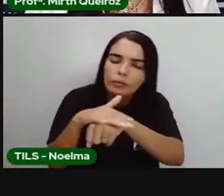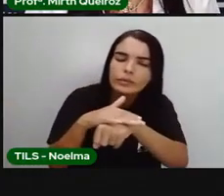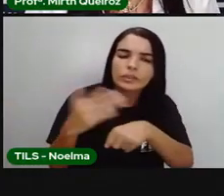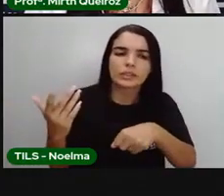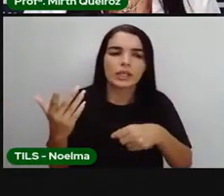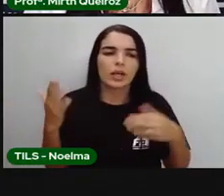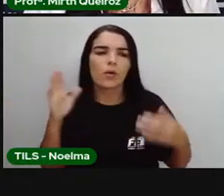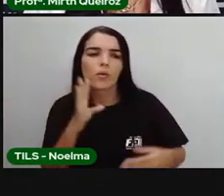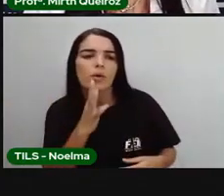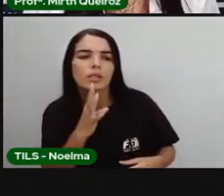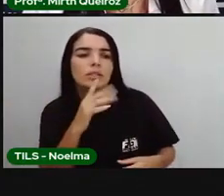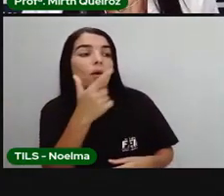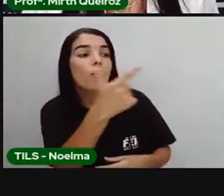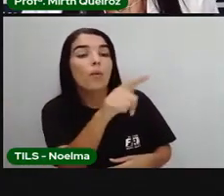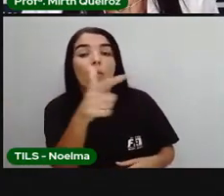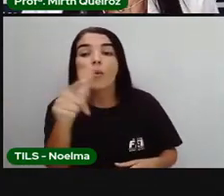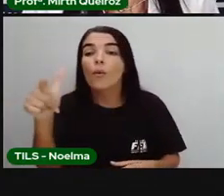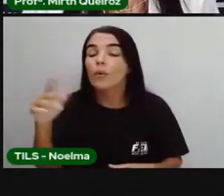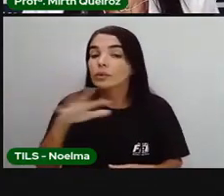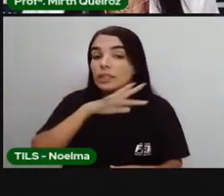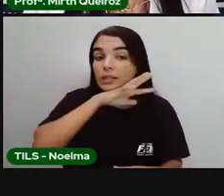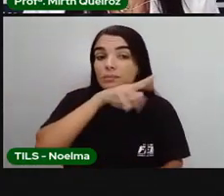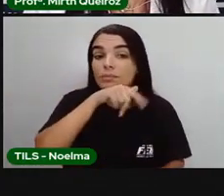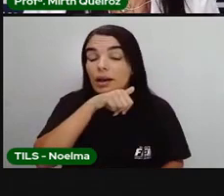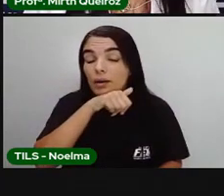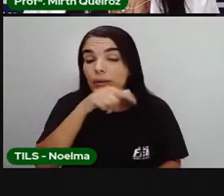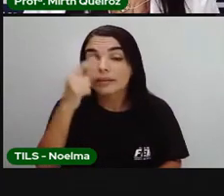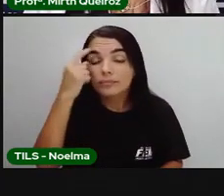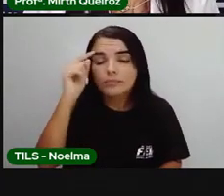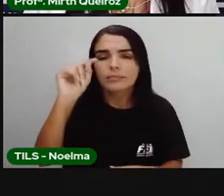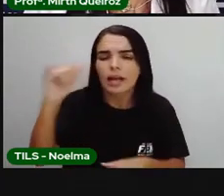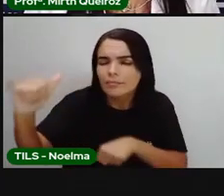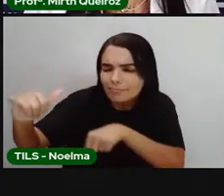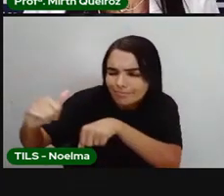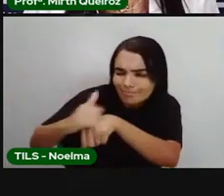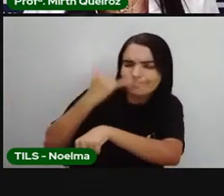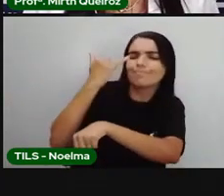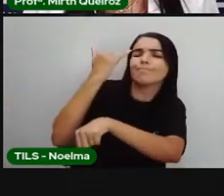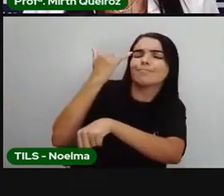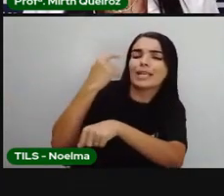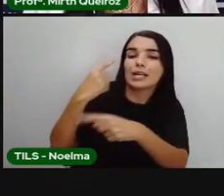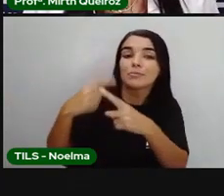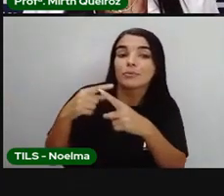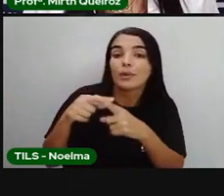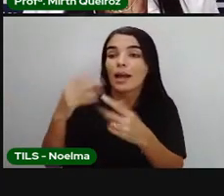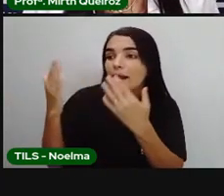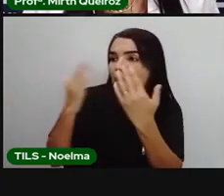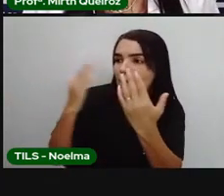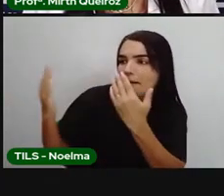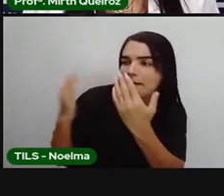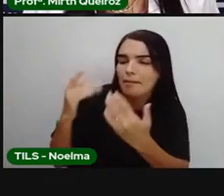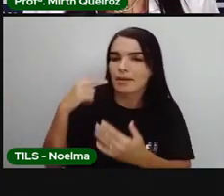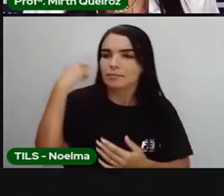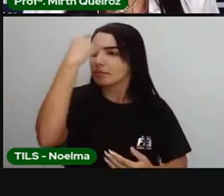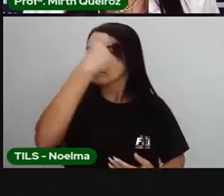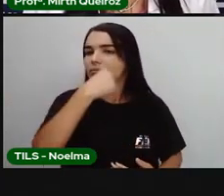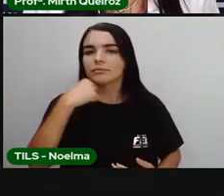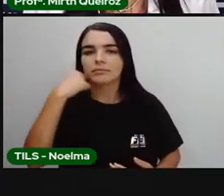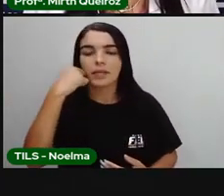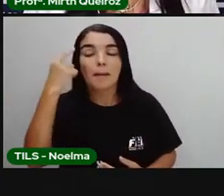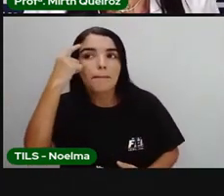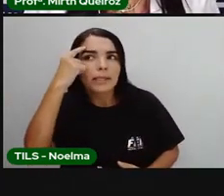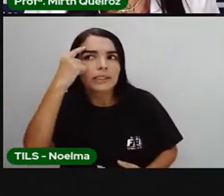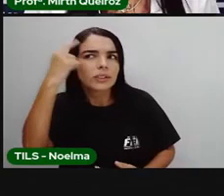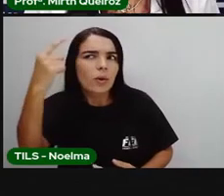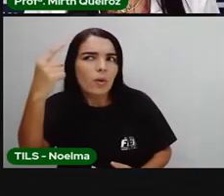animais e ele se enganou ali em relação às aparências, né. Ele